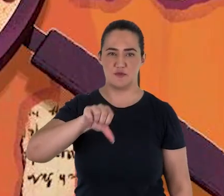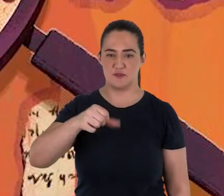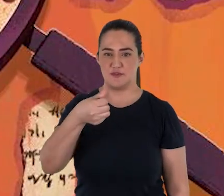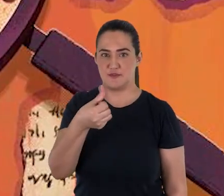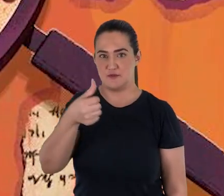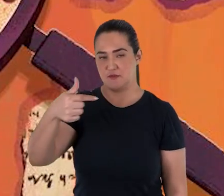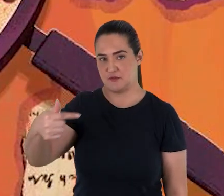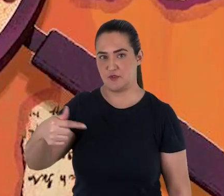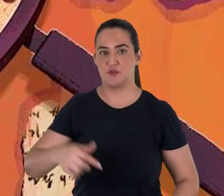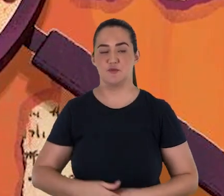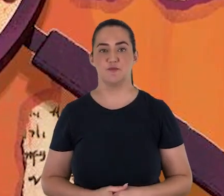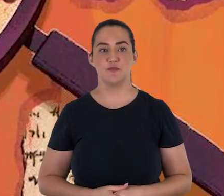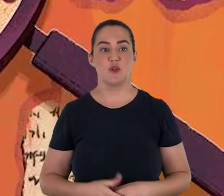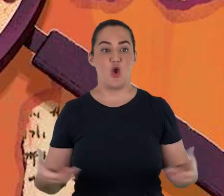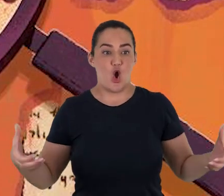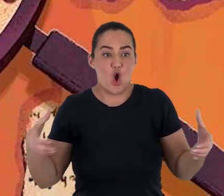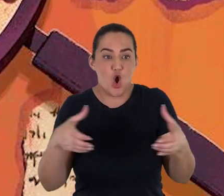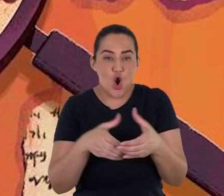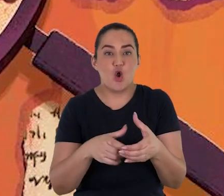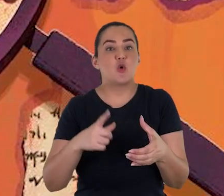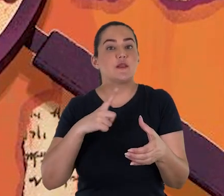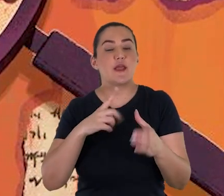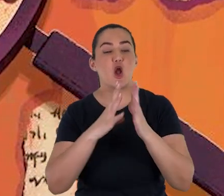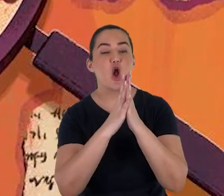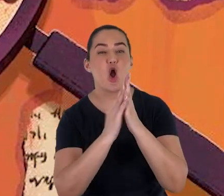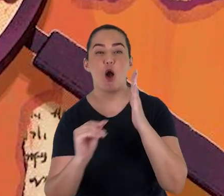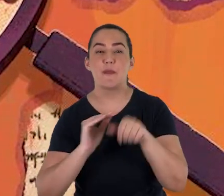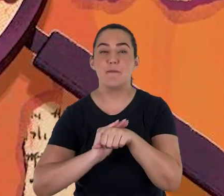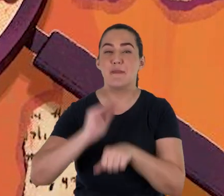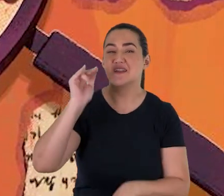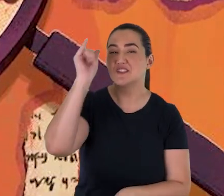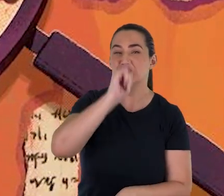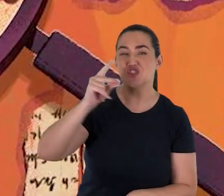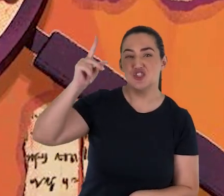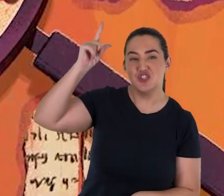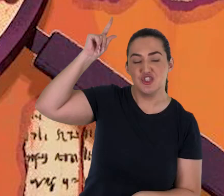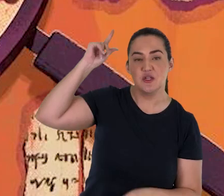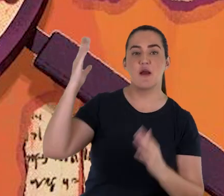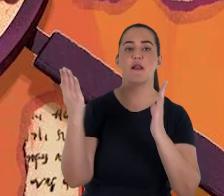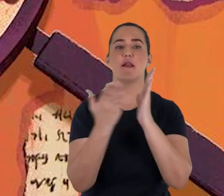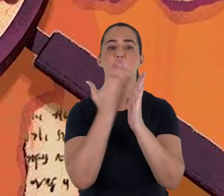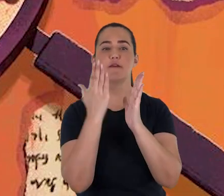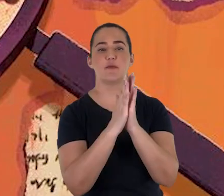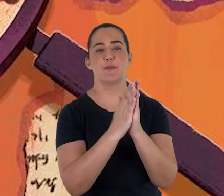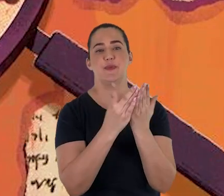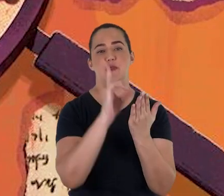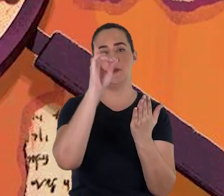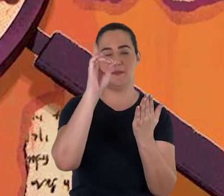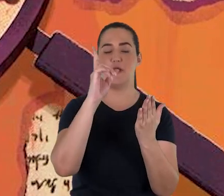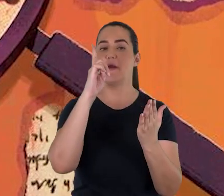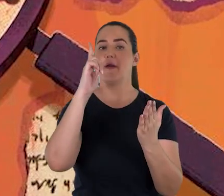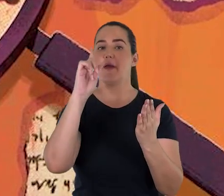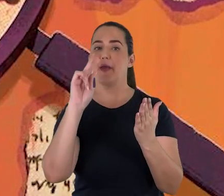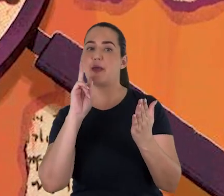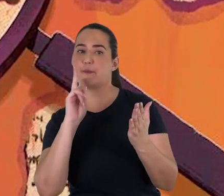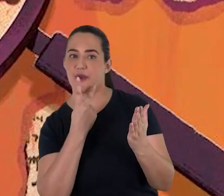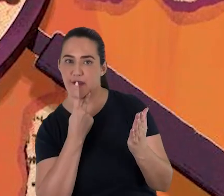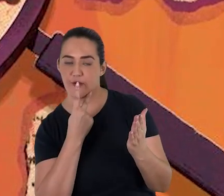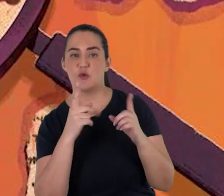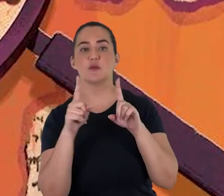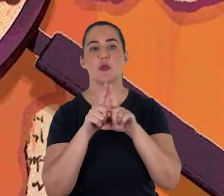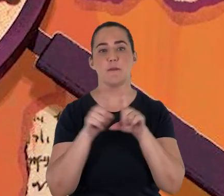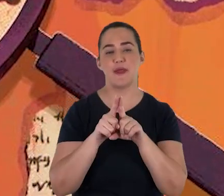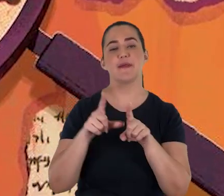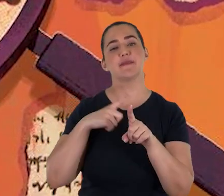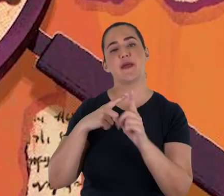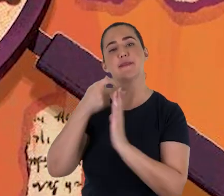Incluindo entre os rolos estão as cópias mais antigas de livros da Bíblia Hebraica e muitos outros textos judaicos antigos, como